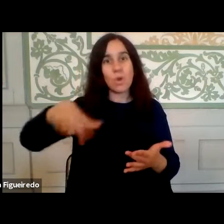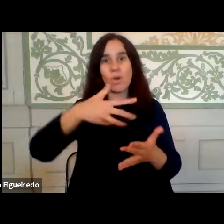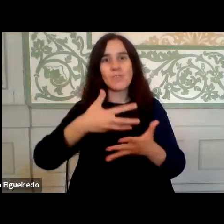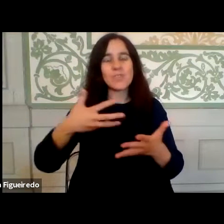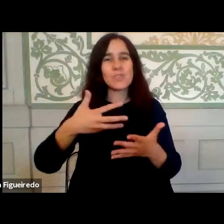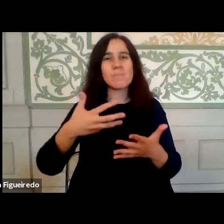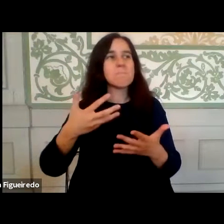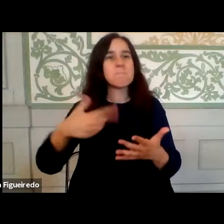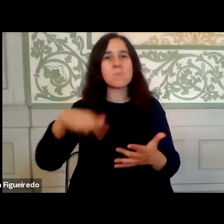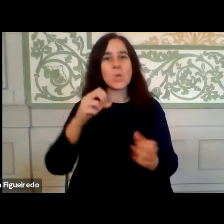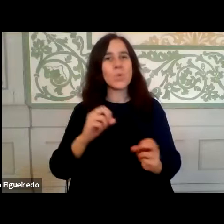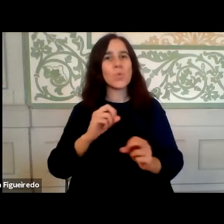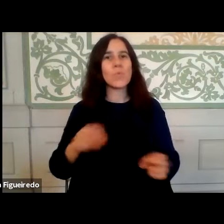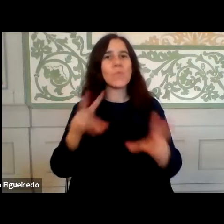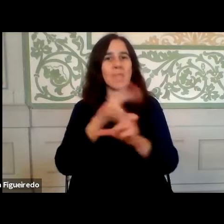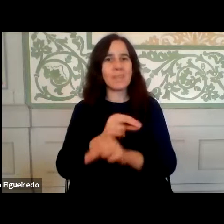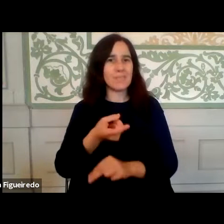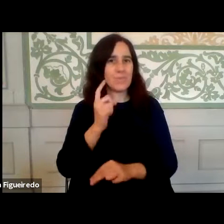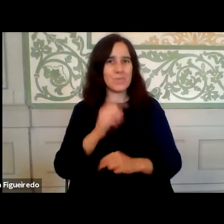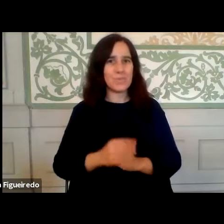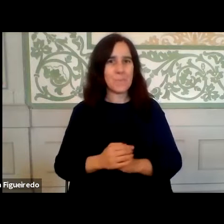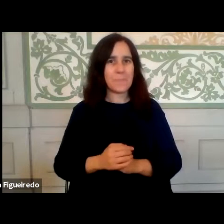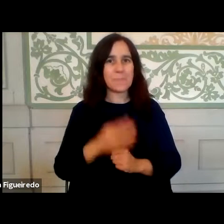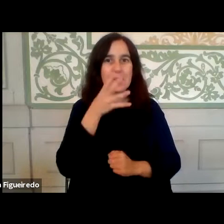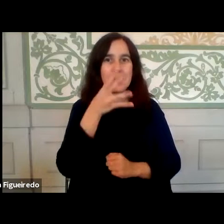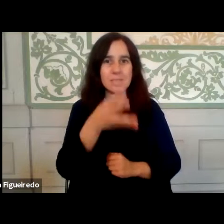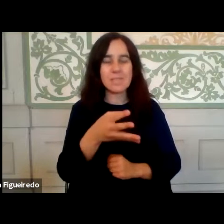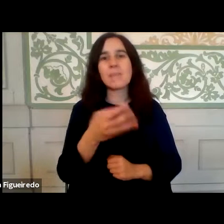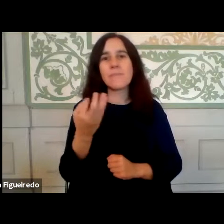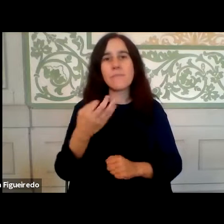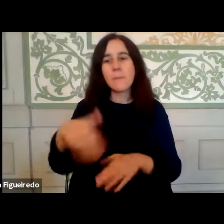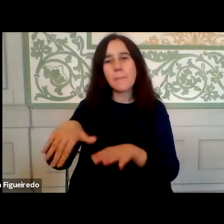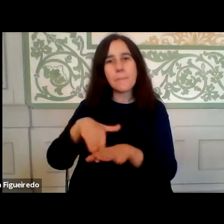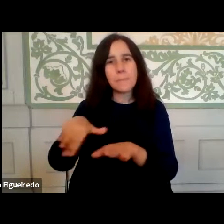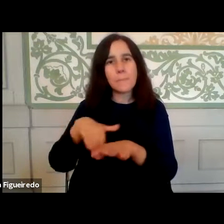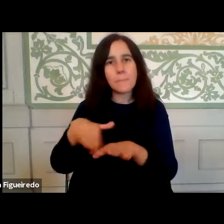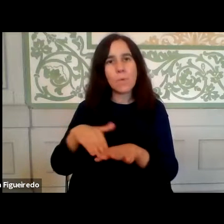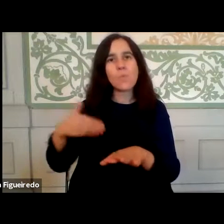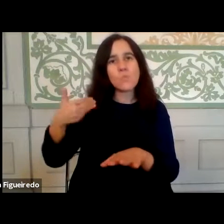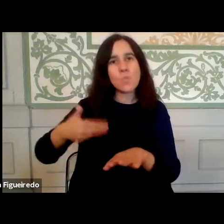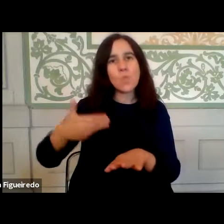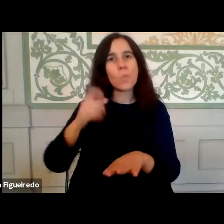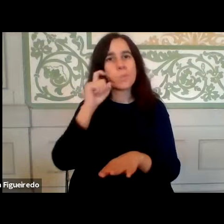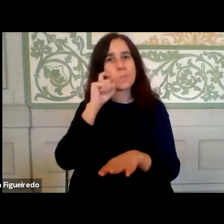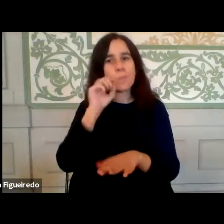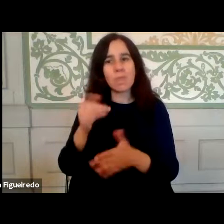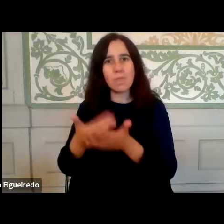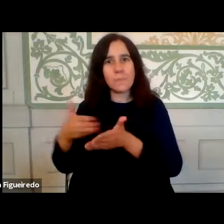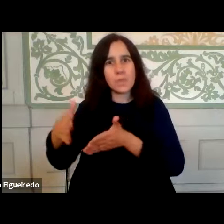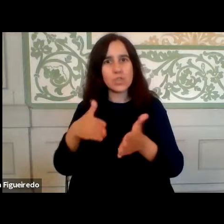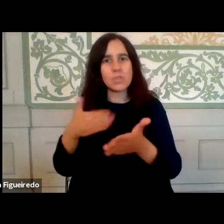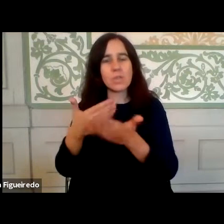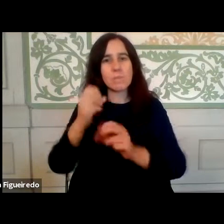facto novidade. E quero dizer-vos que nas oficinas de participação que sustentaram a estratégia para a